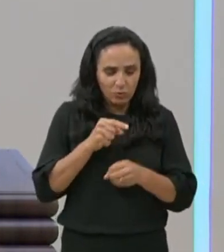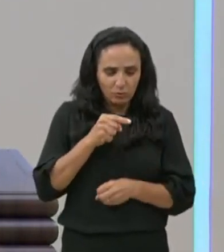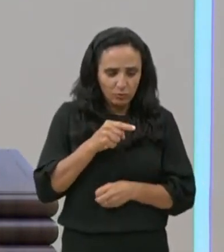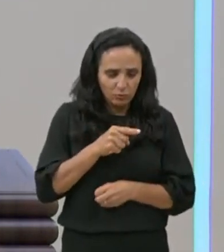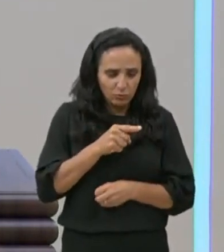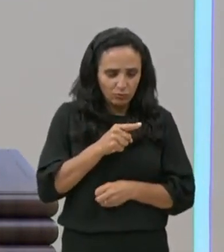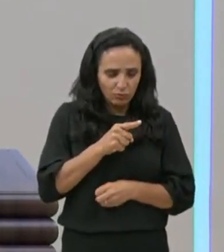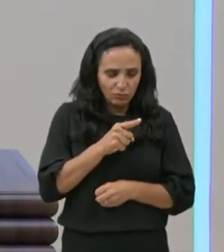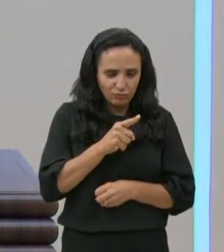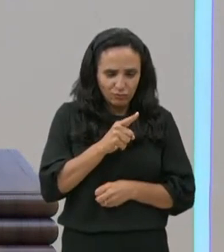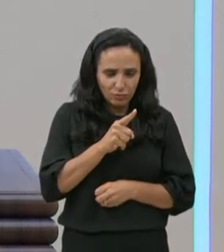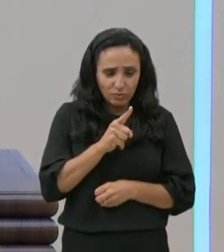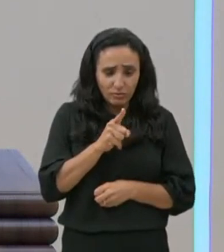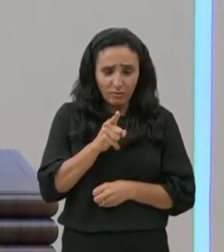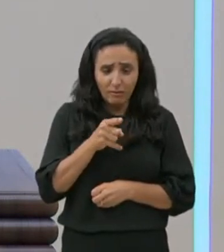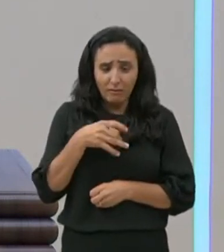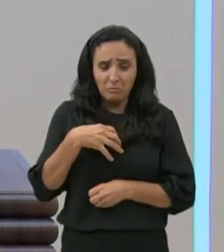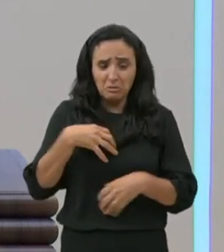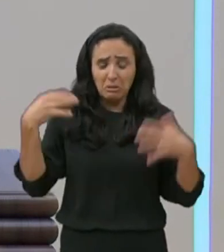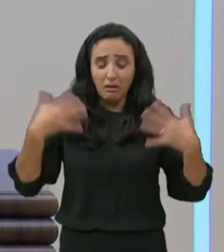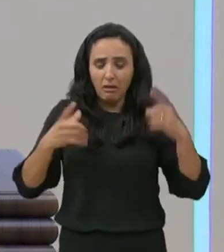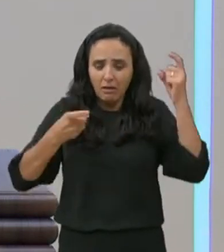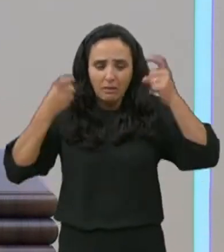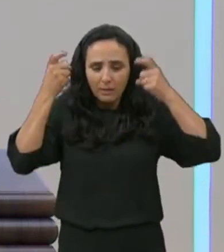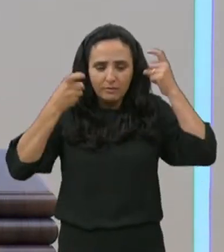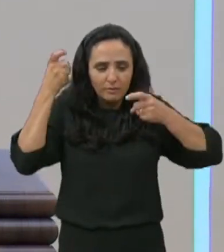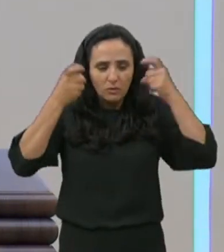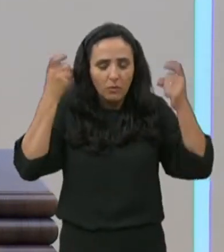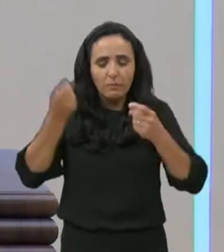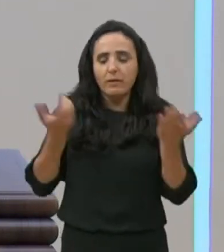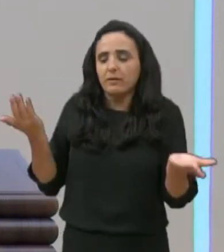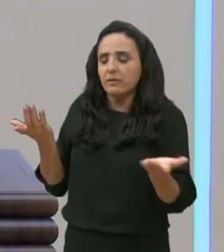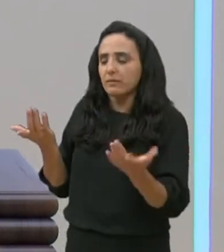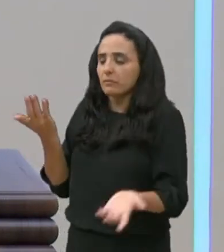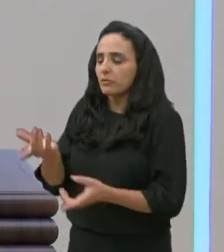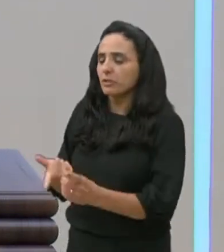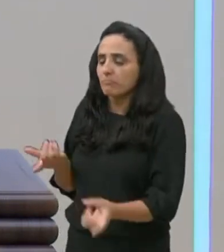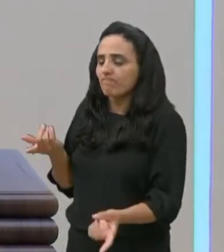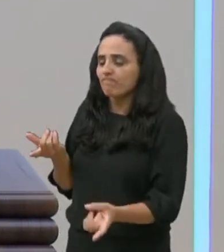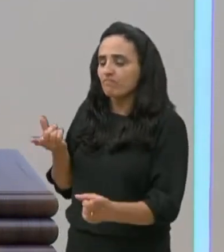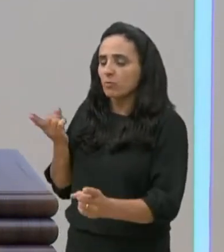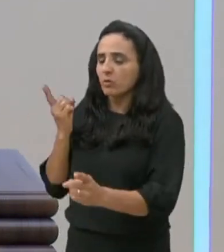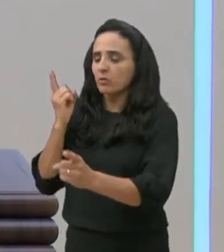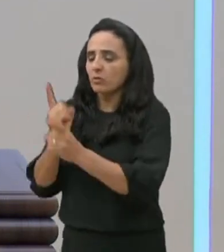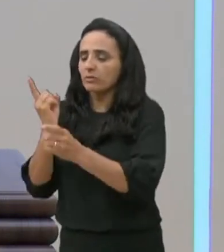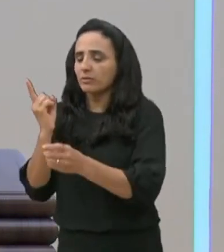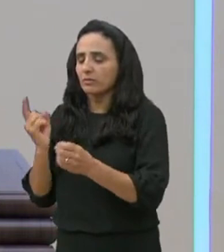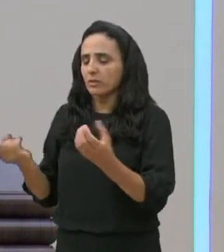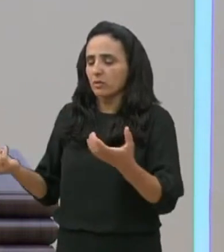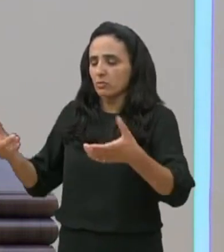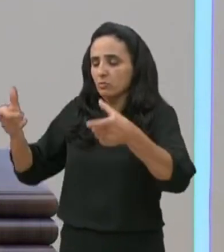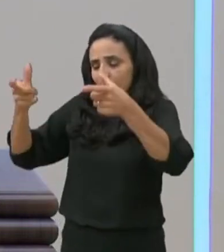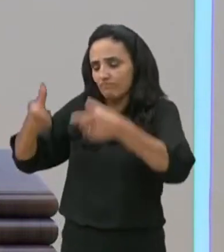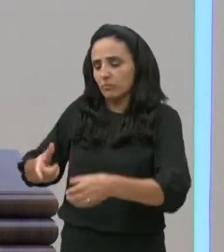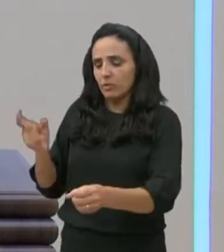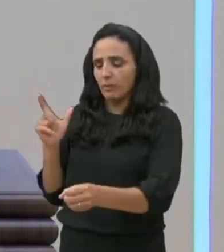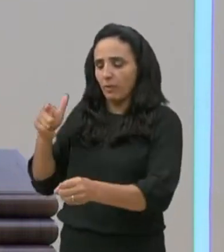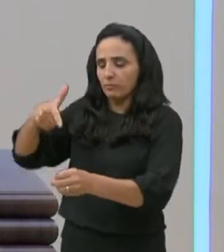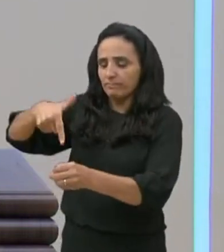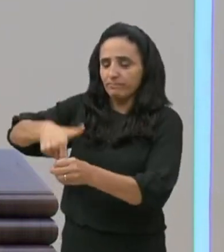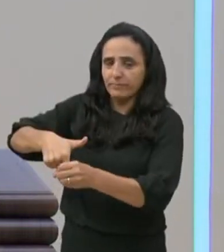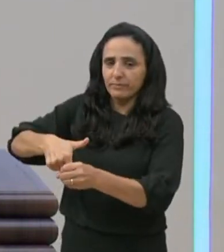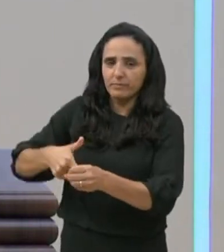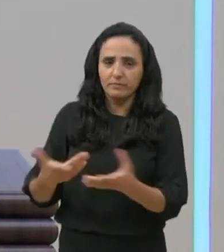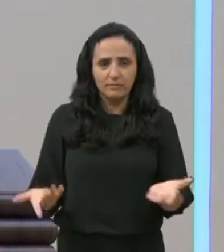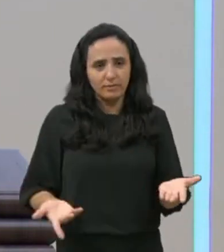quarto, a gente já começa, a ficar preocupado, e aí, já procura, parar para abastecer, neste culto, de oração, no lar, hoje,